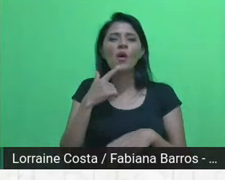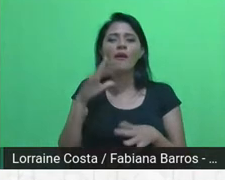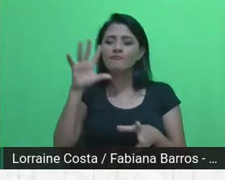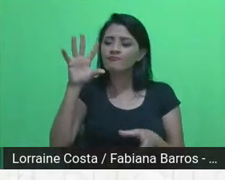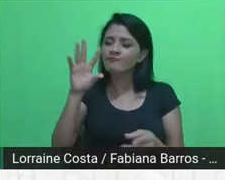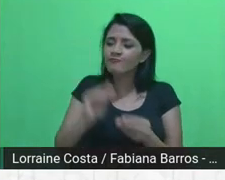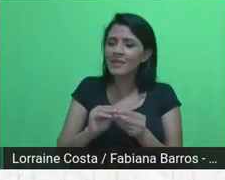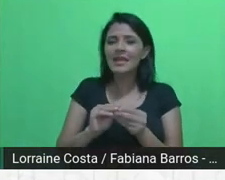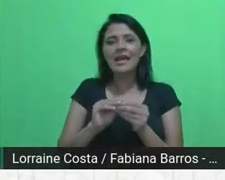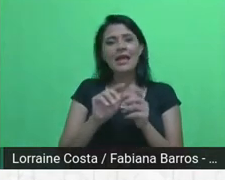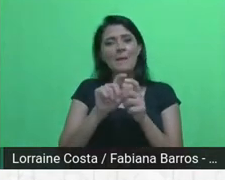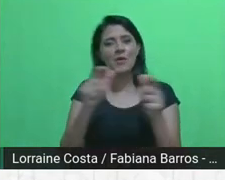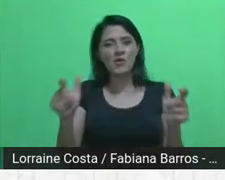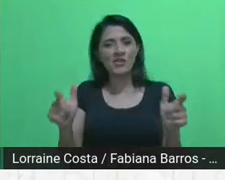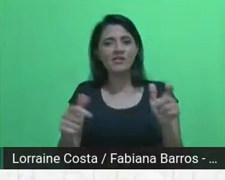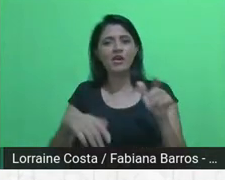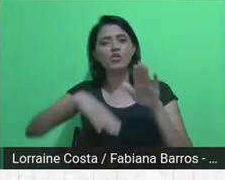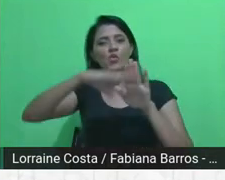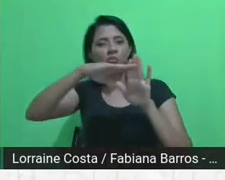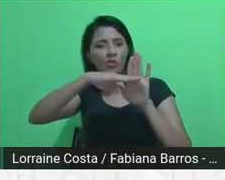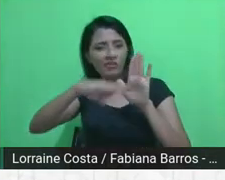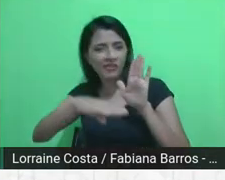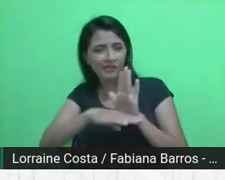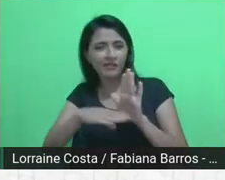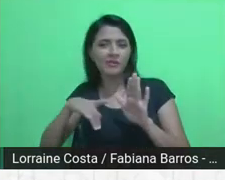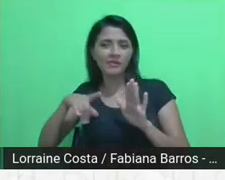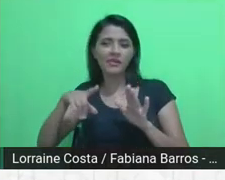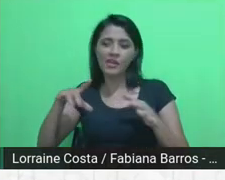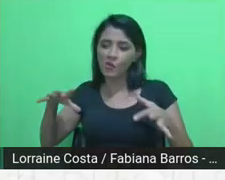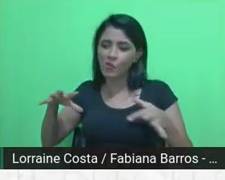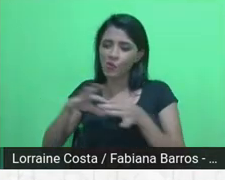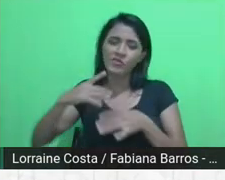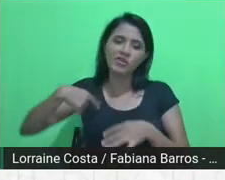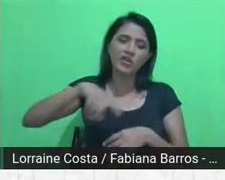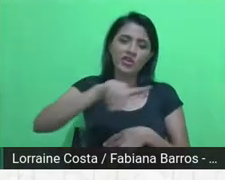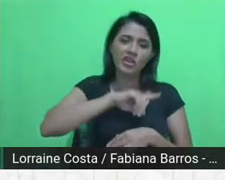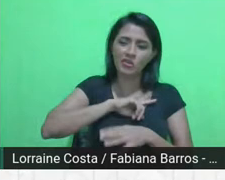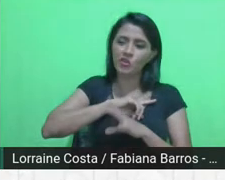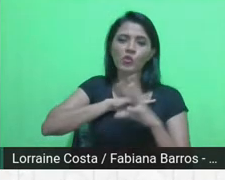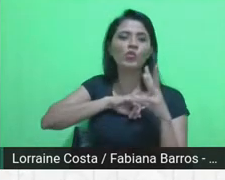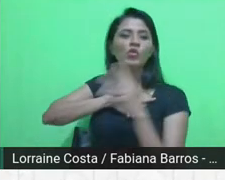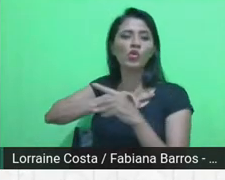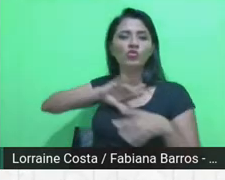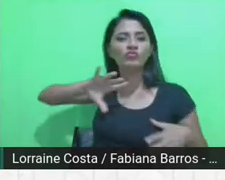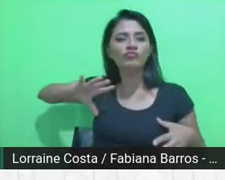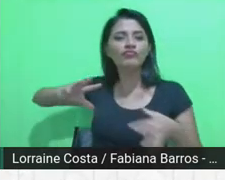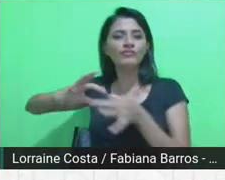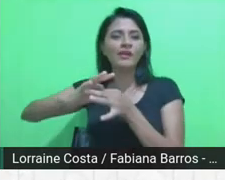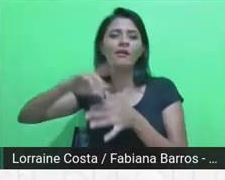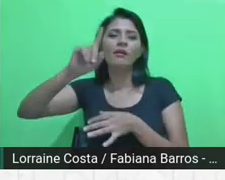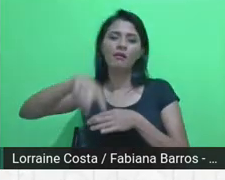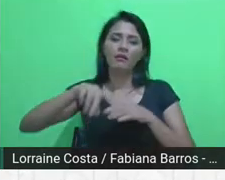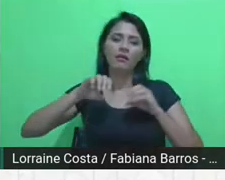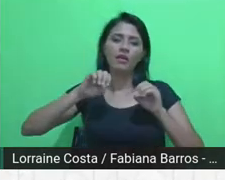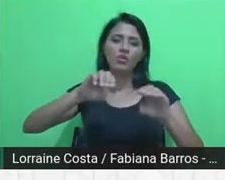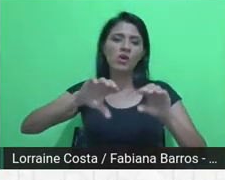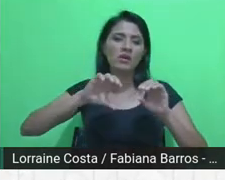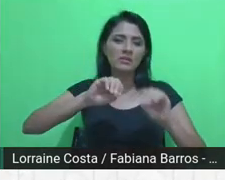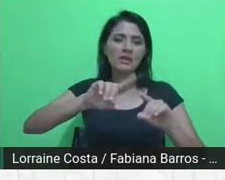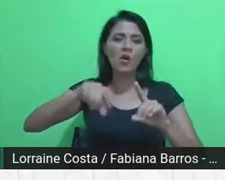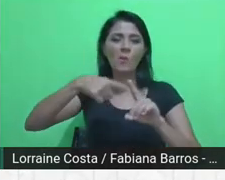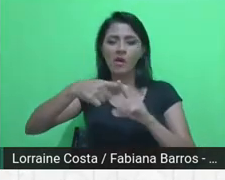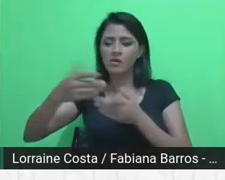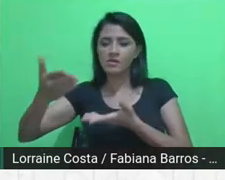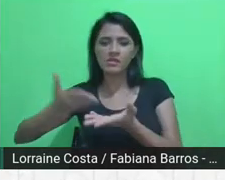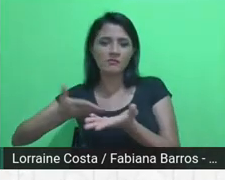dos programas, quando eu digo aquilo que nos une a todos, que é educação e serviço, a ideia de educação e